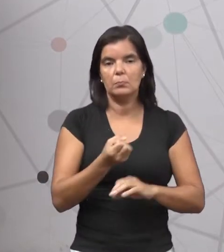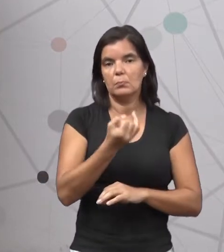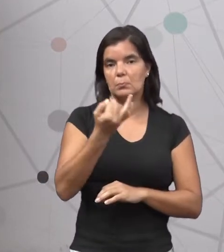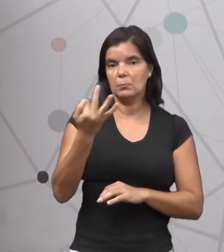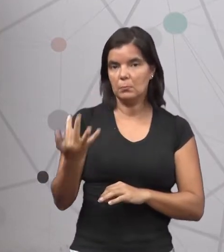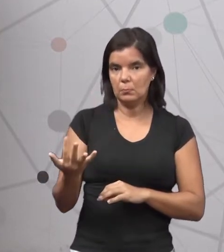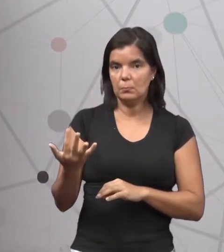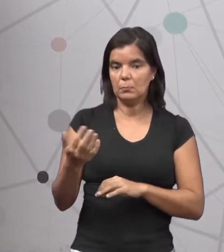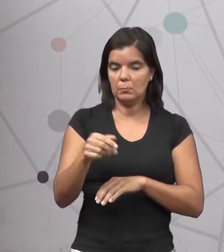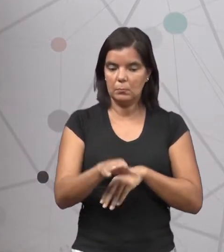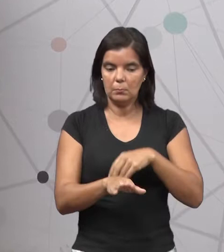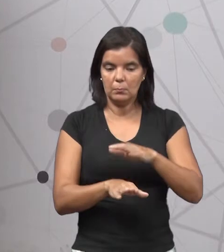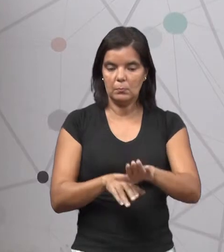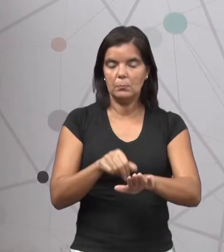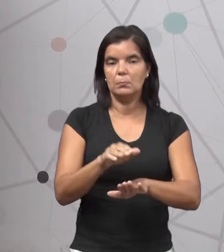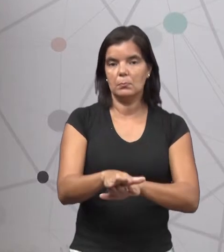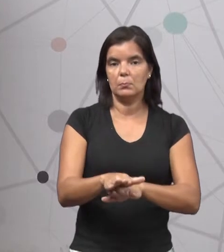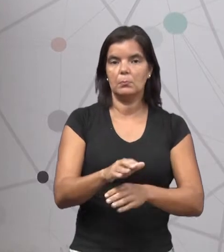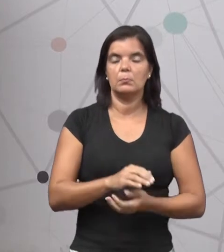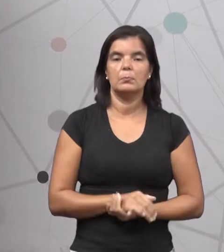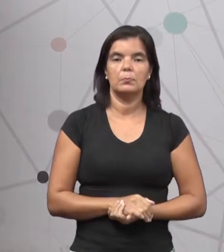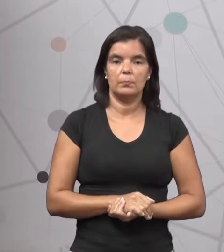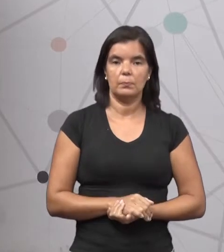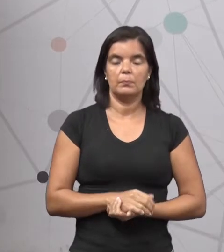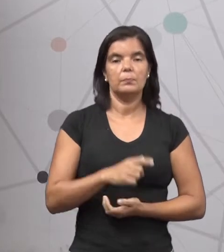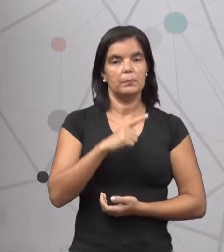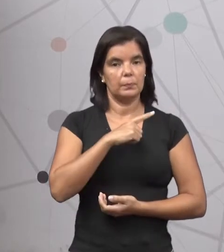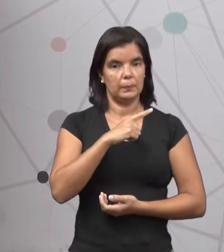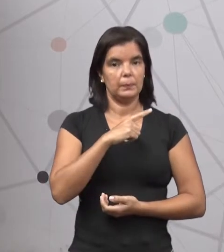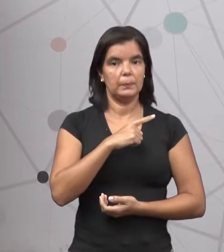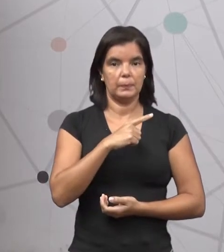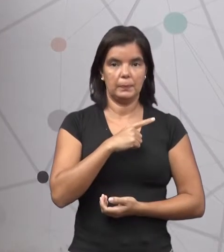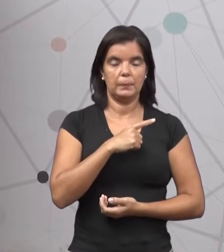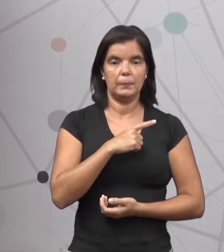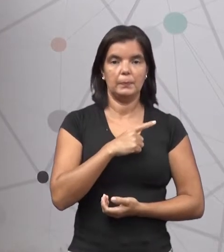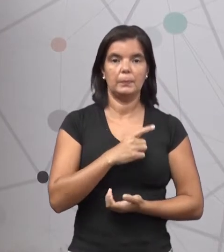de passos que elas haviam dado,